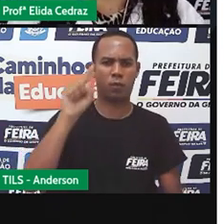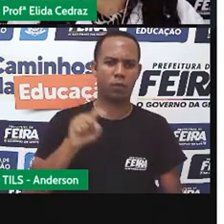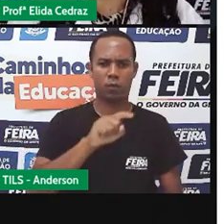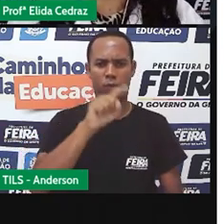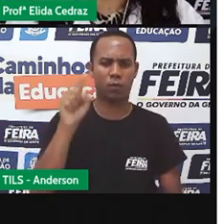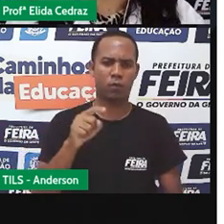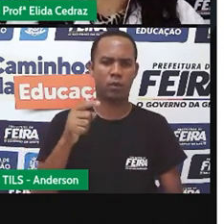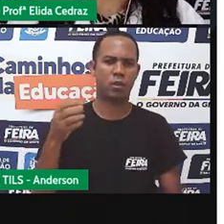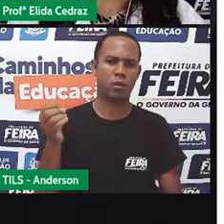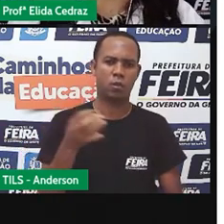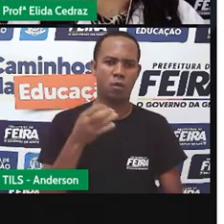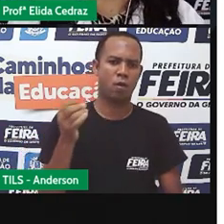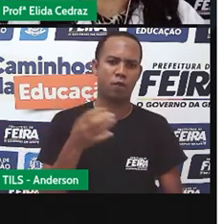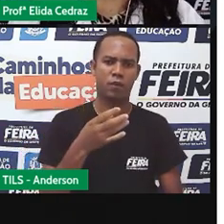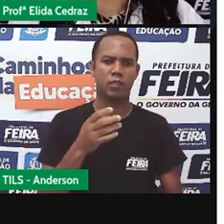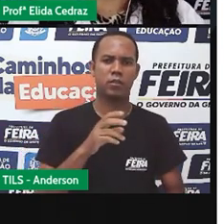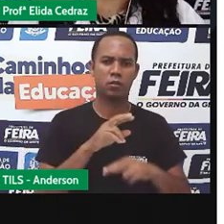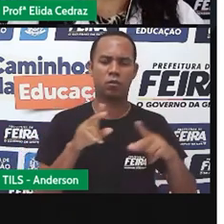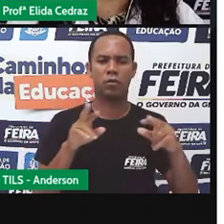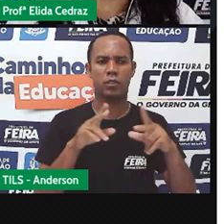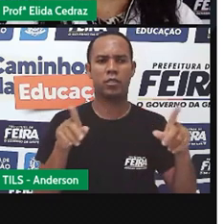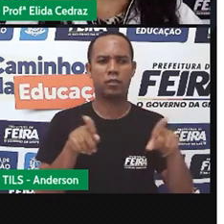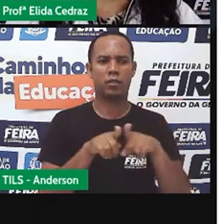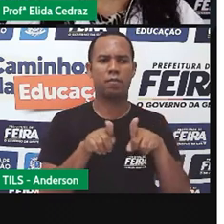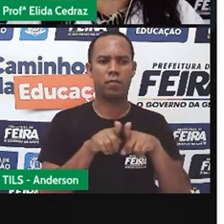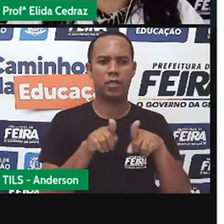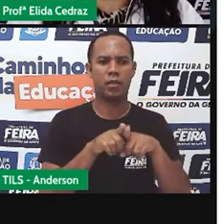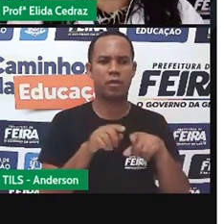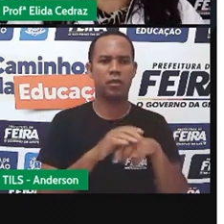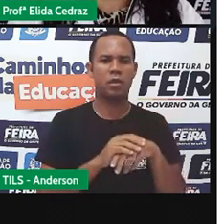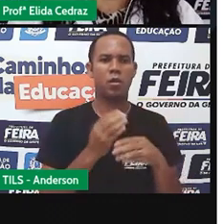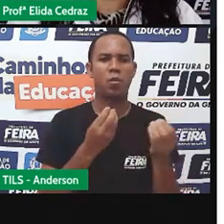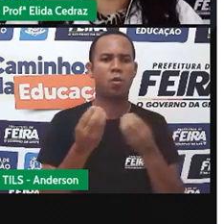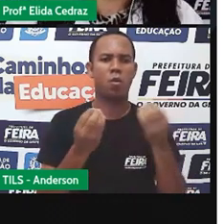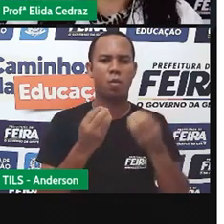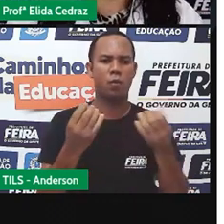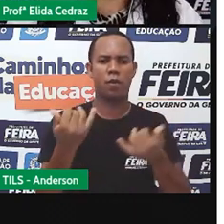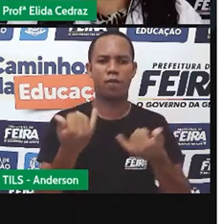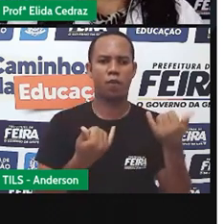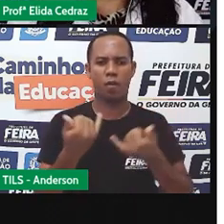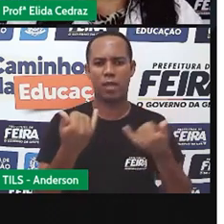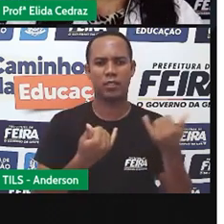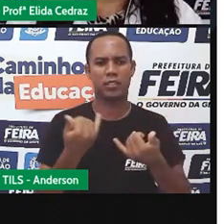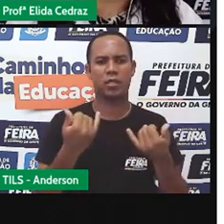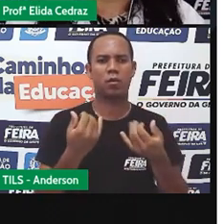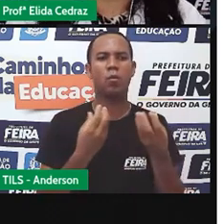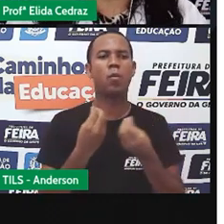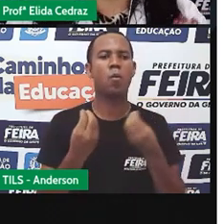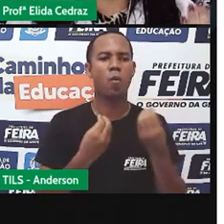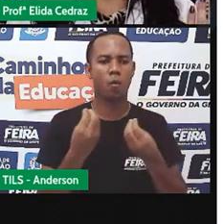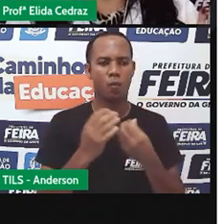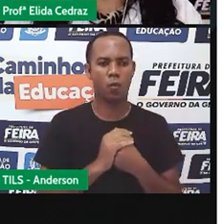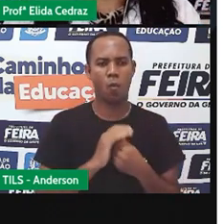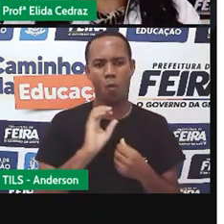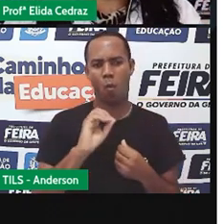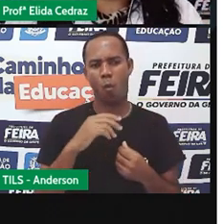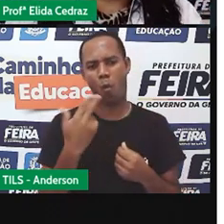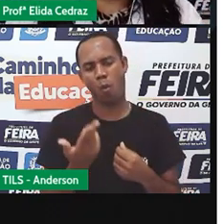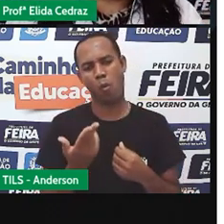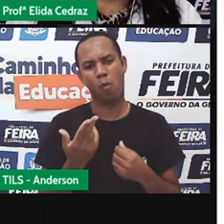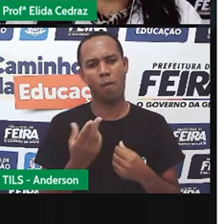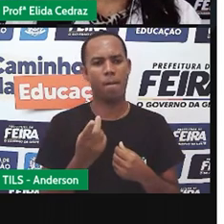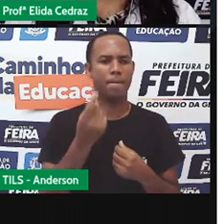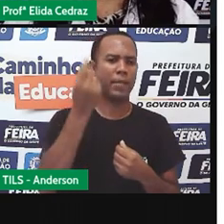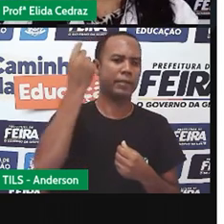desafios pela difusão instantânea da informação. Ou seja, da época de